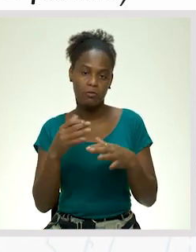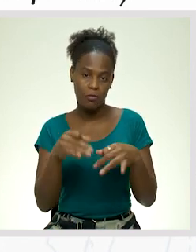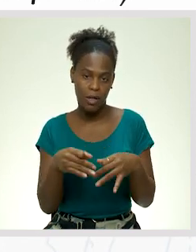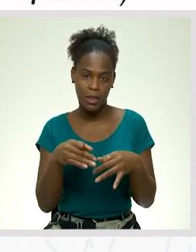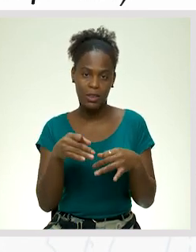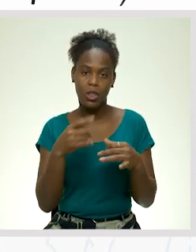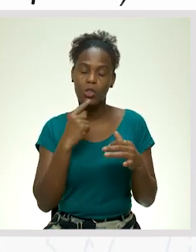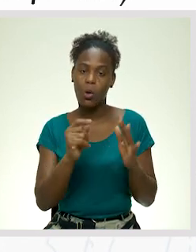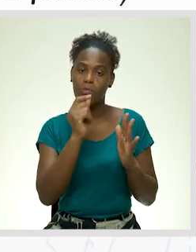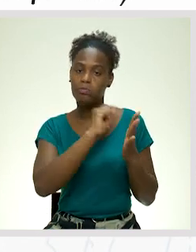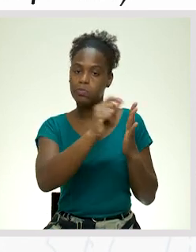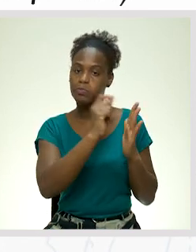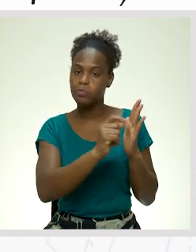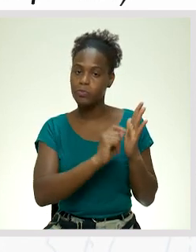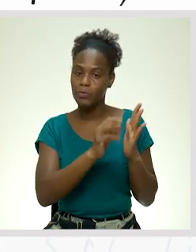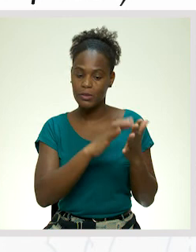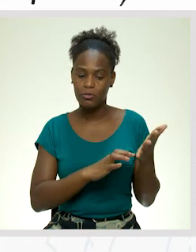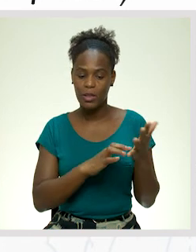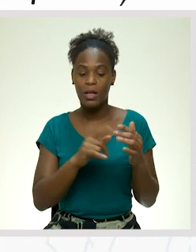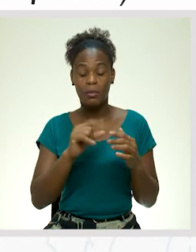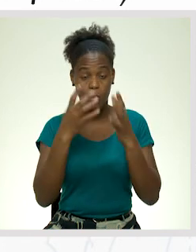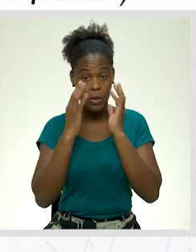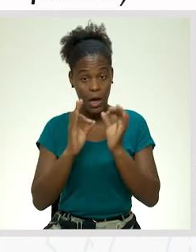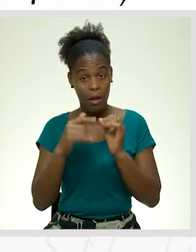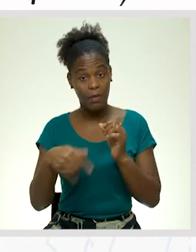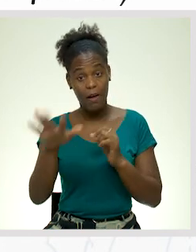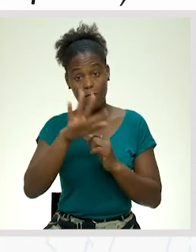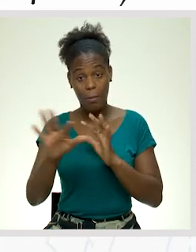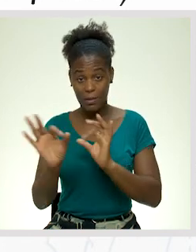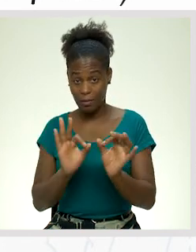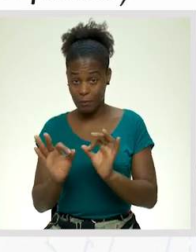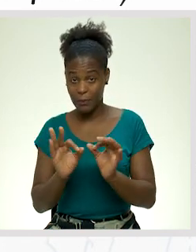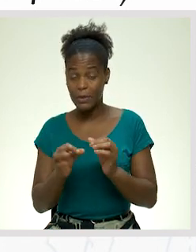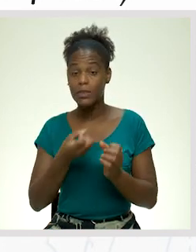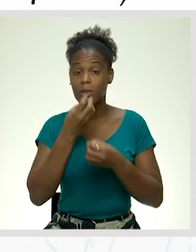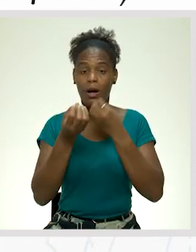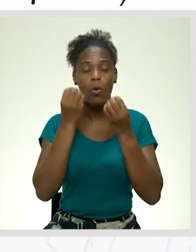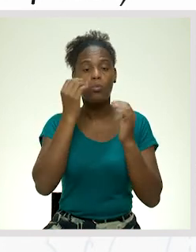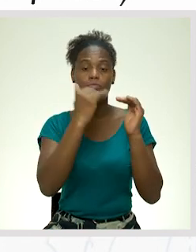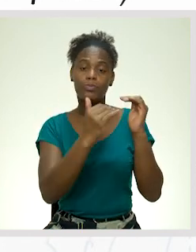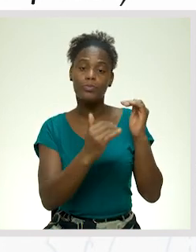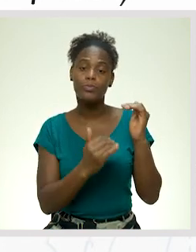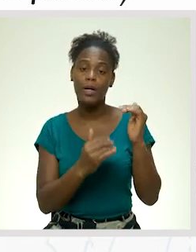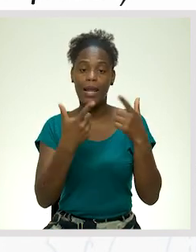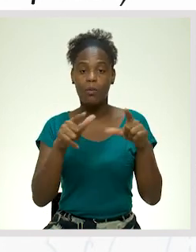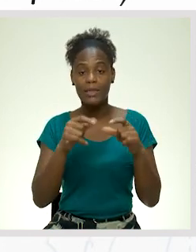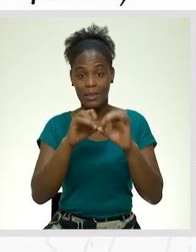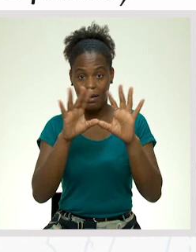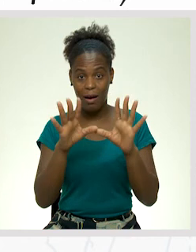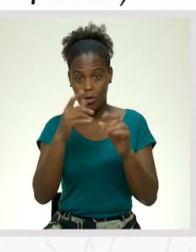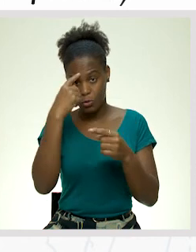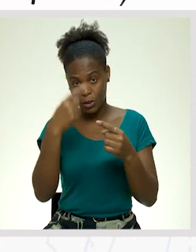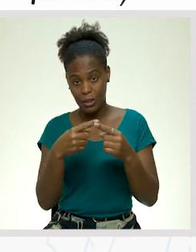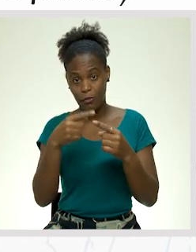E os cuidados que nós devemos ter na utilização de formas de tratamento. As características do requerimento, a linguagem clara,